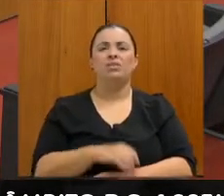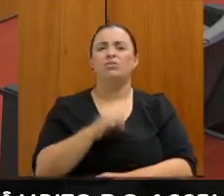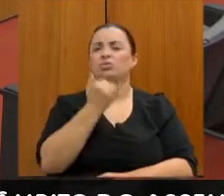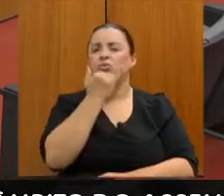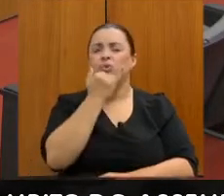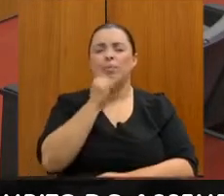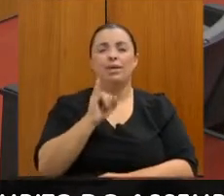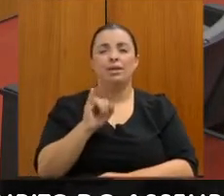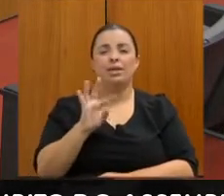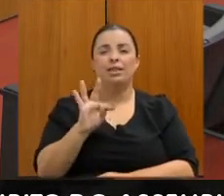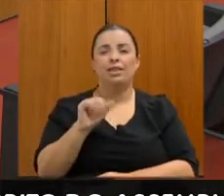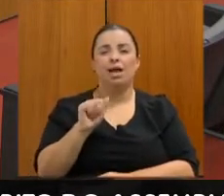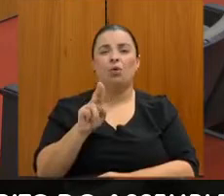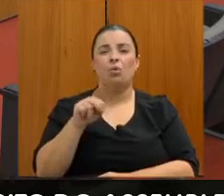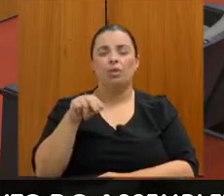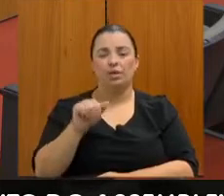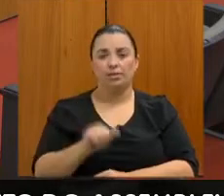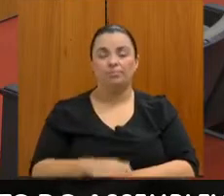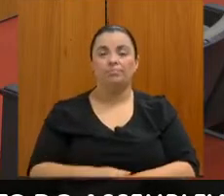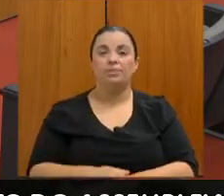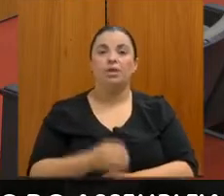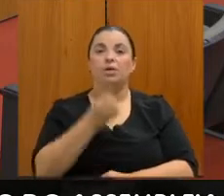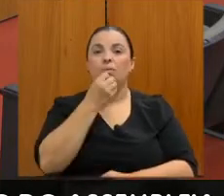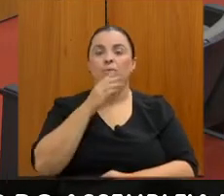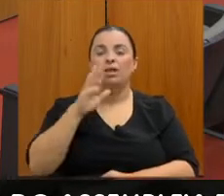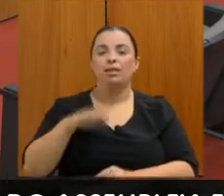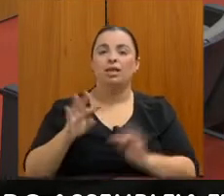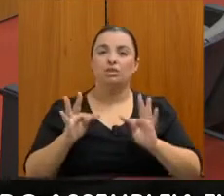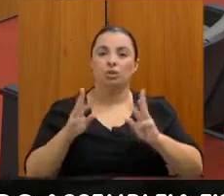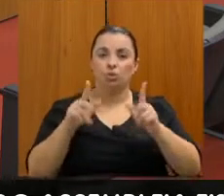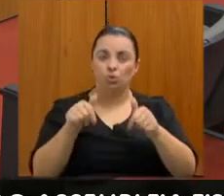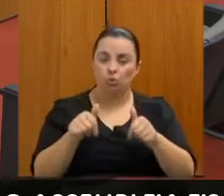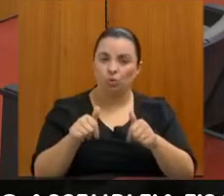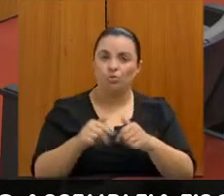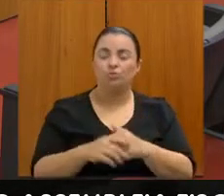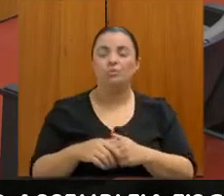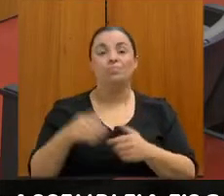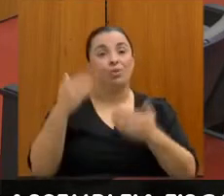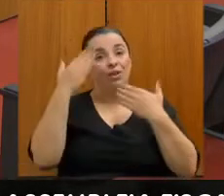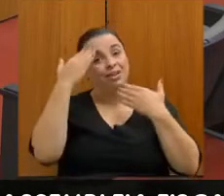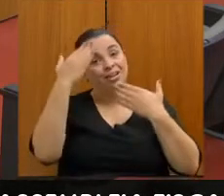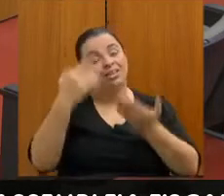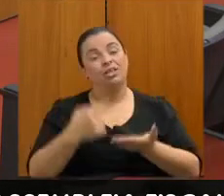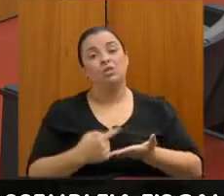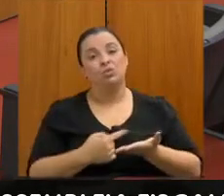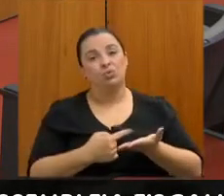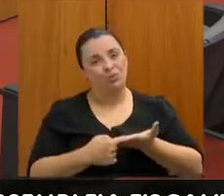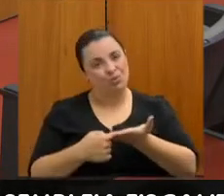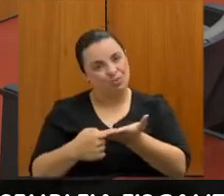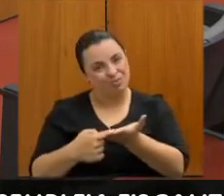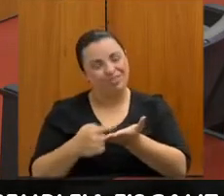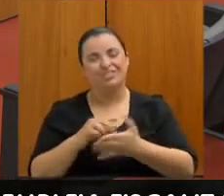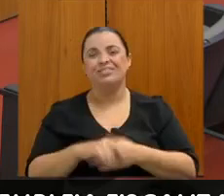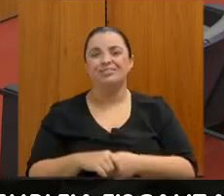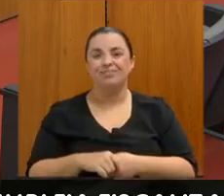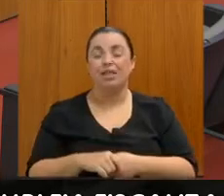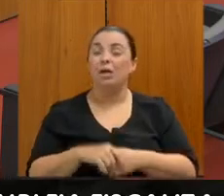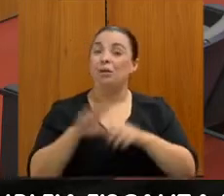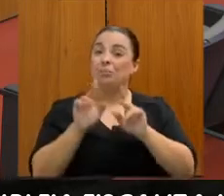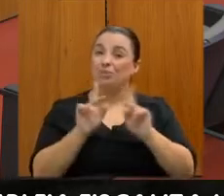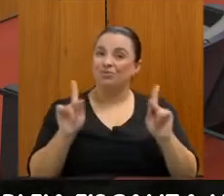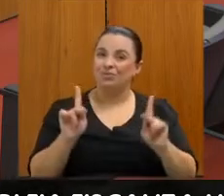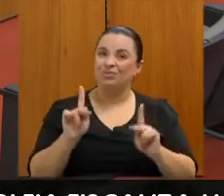Boa tarde a todos e a todas. A gente agradece o convite, professor Wendel, dessa